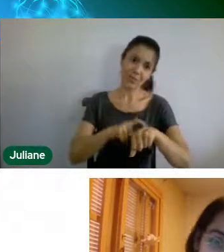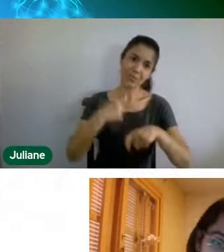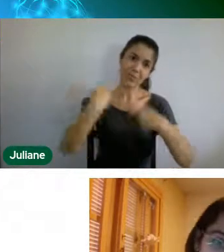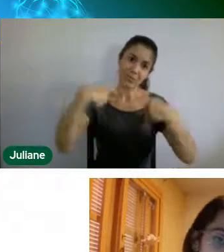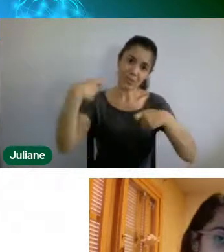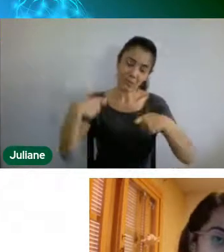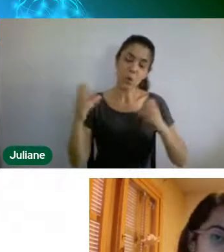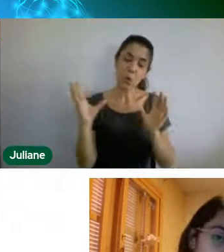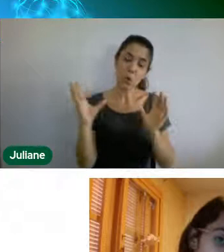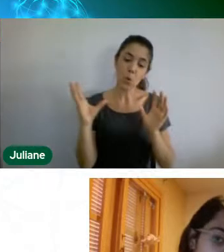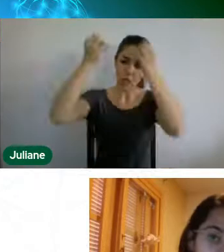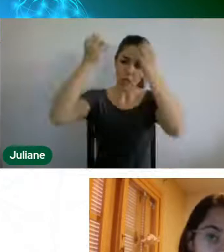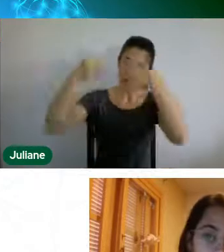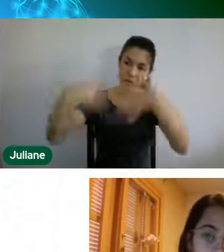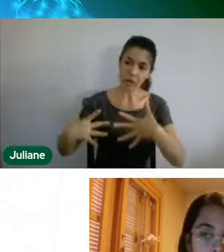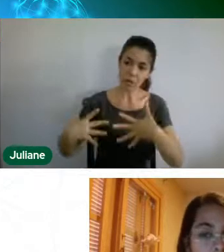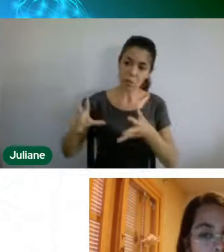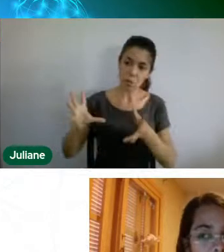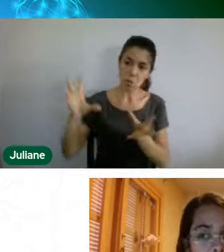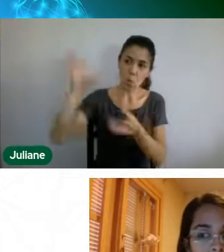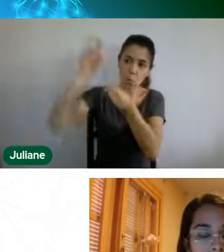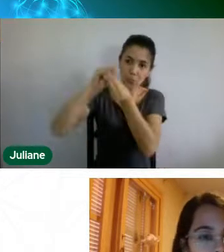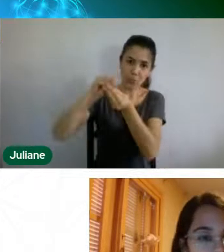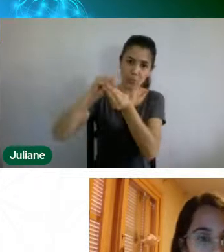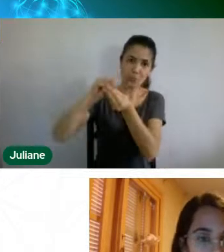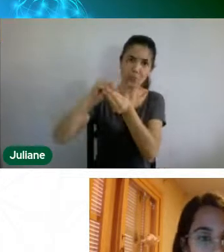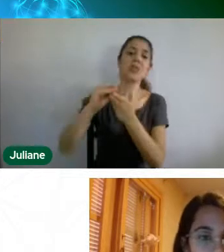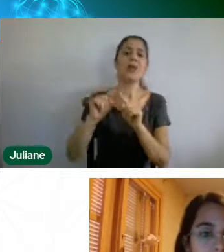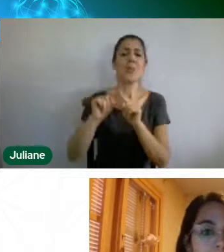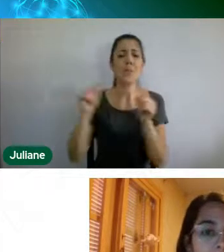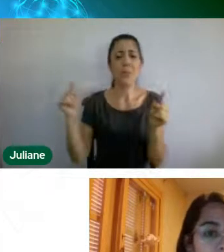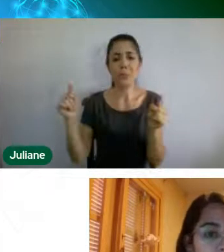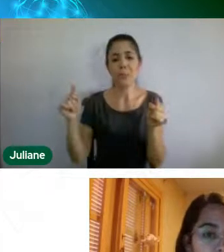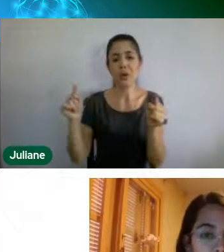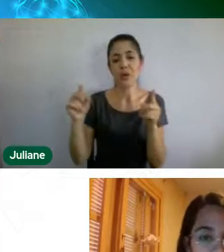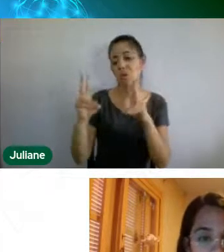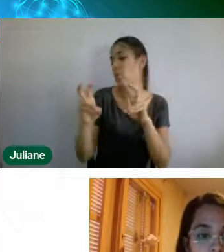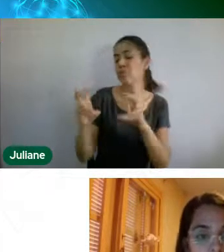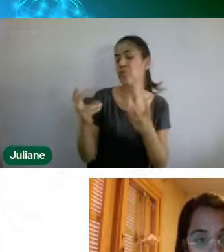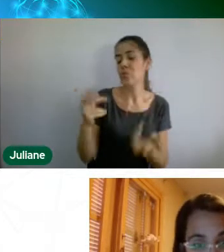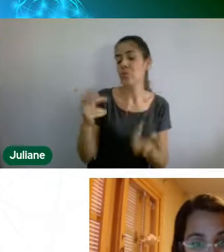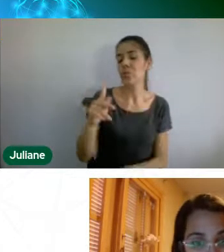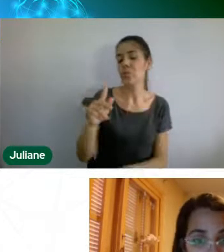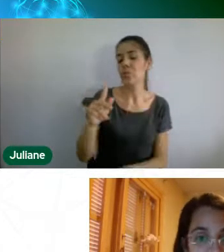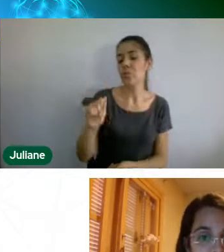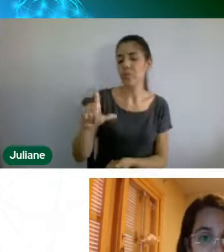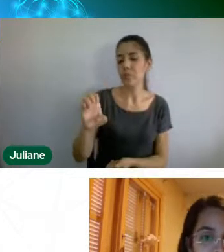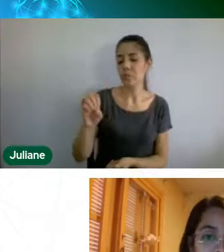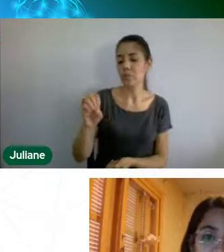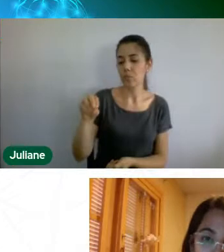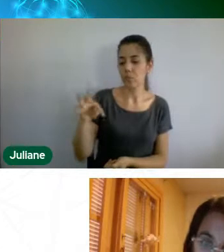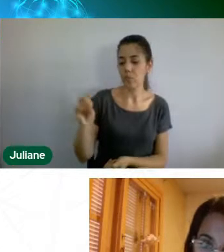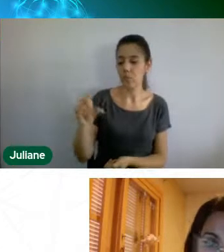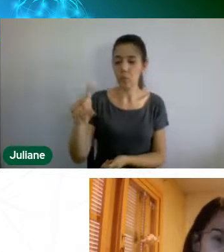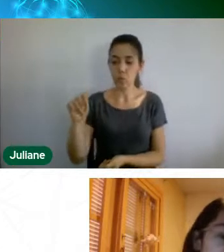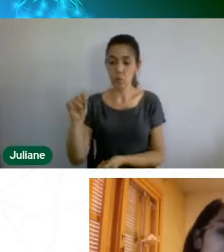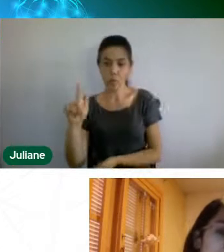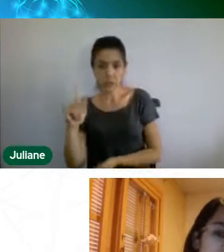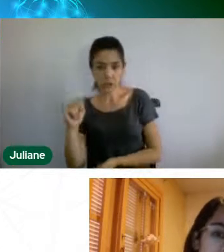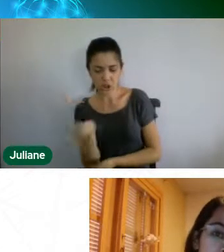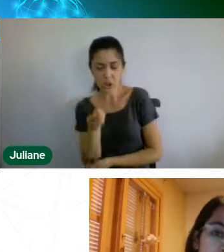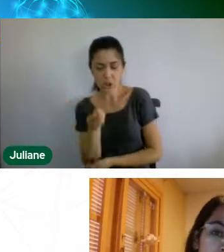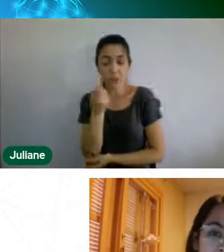desde crianças a adultos. É um conteúdo muito interessante, se pensar, e quando você assiste em filmes, séries, aquilo encanta as crianças.